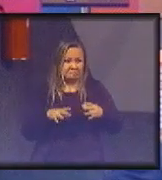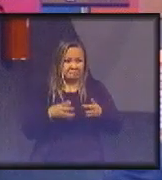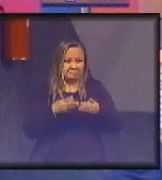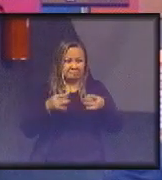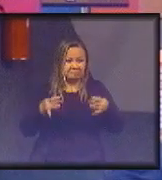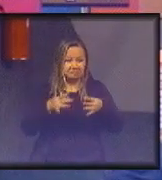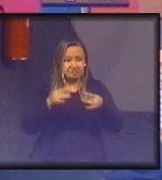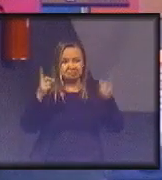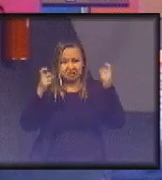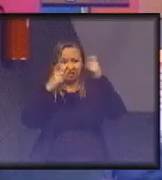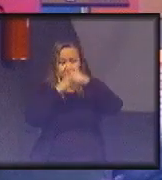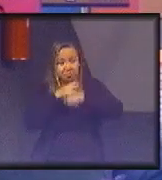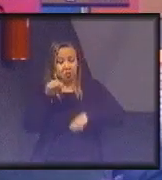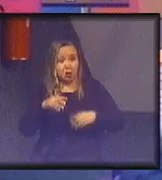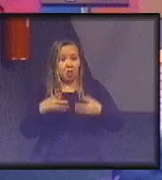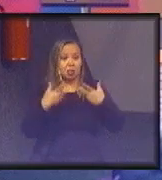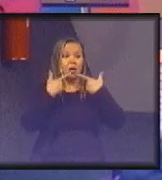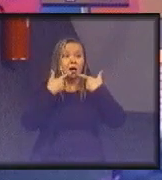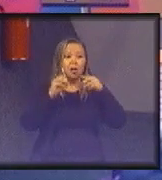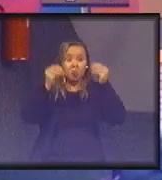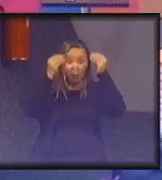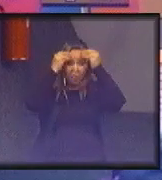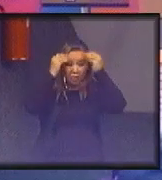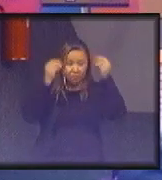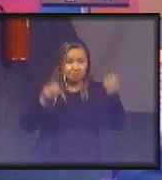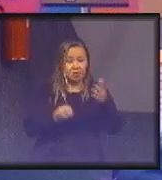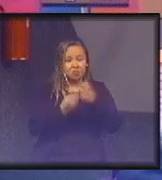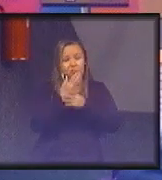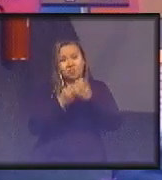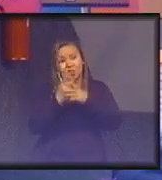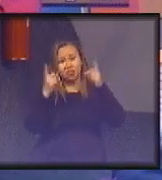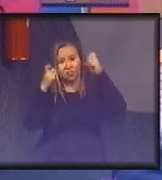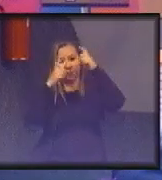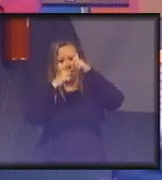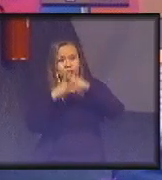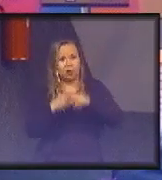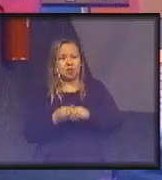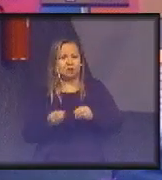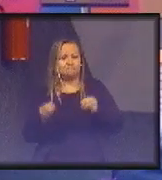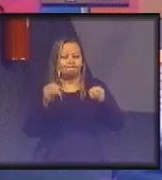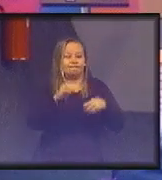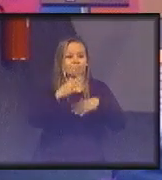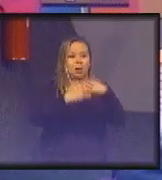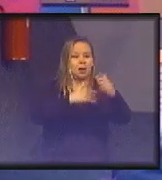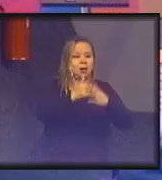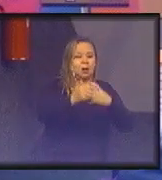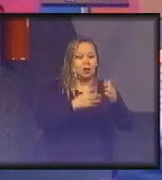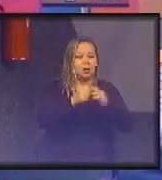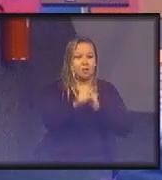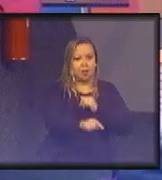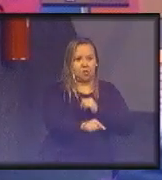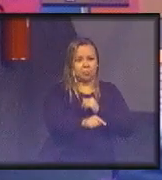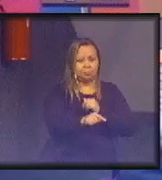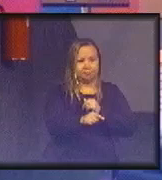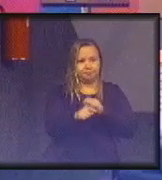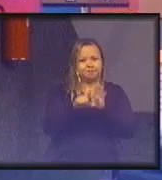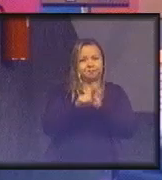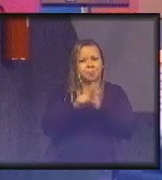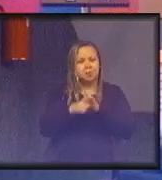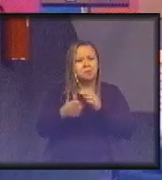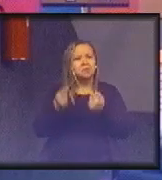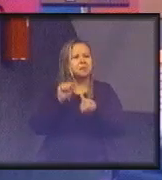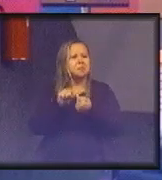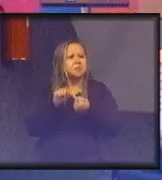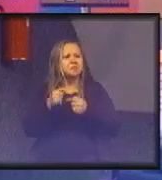E essa linguagem, ela cria muitas dificuldades na implementação, porque eu preciso concordar aqui, como foi o